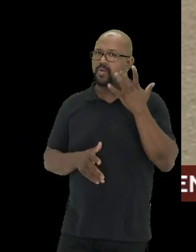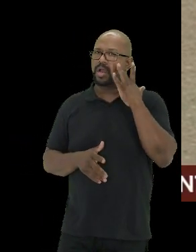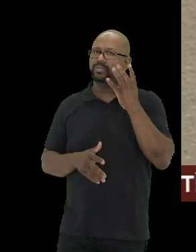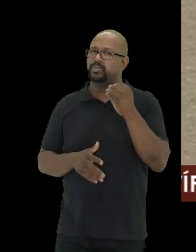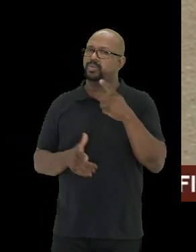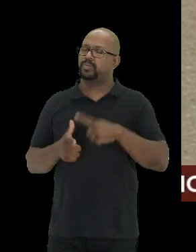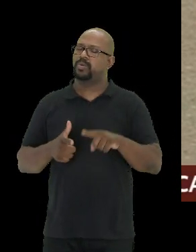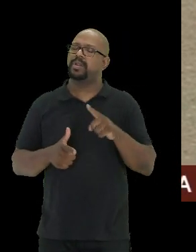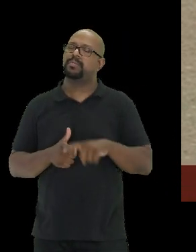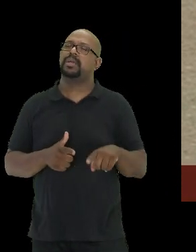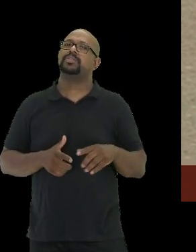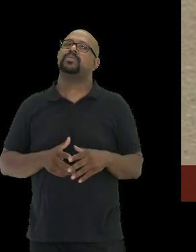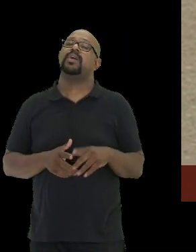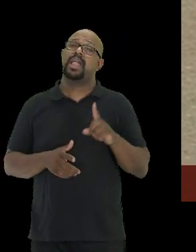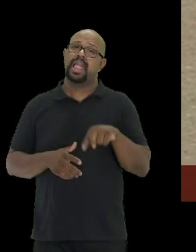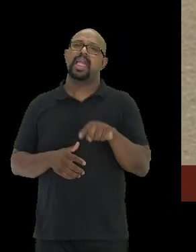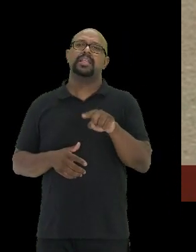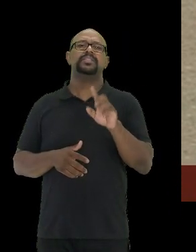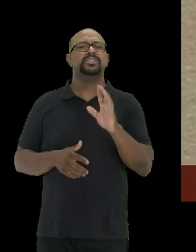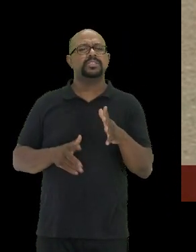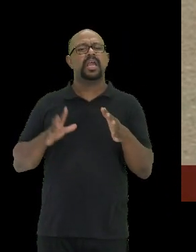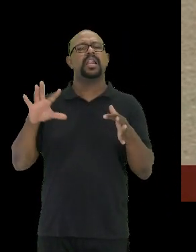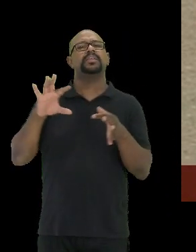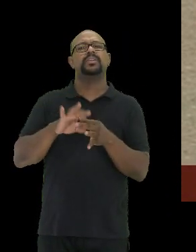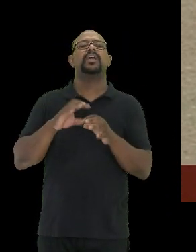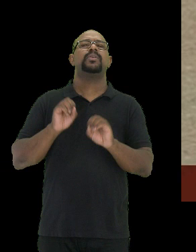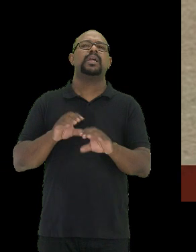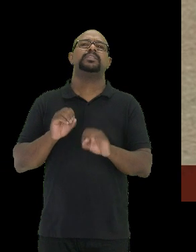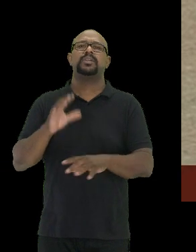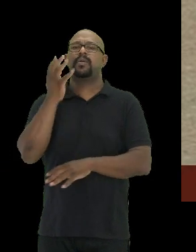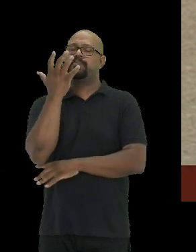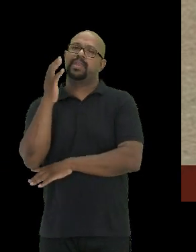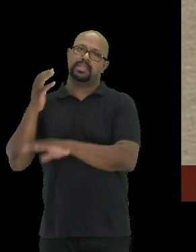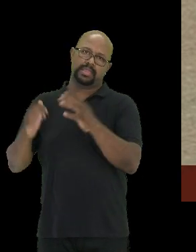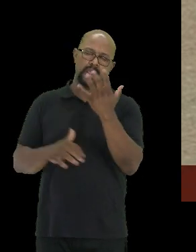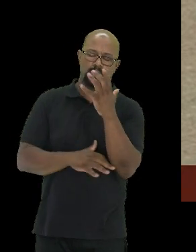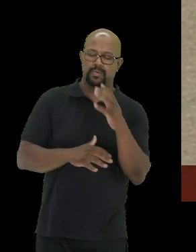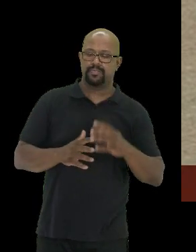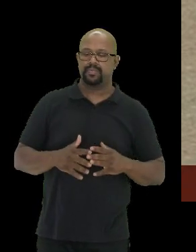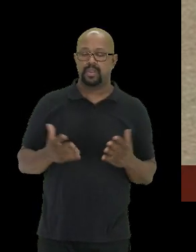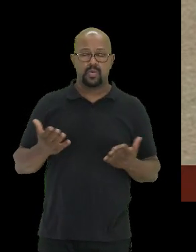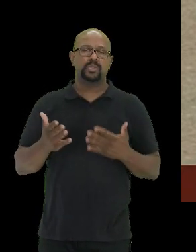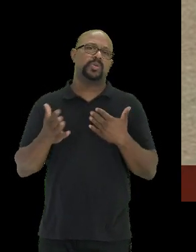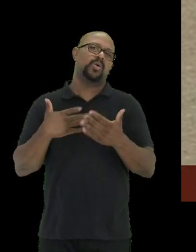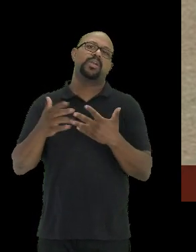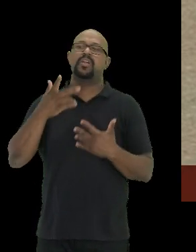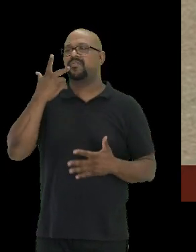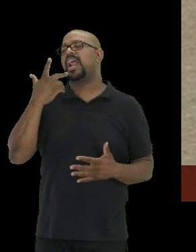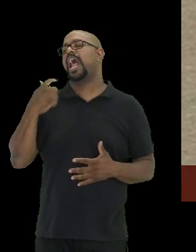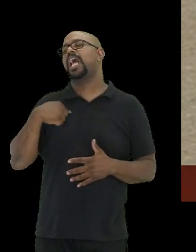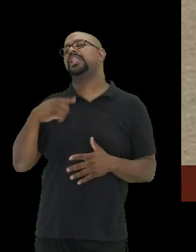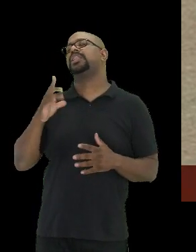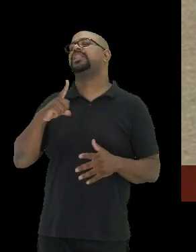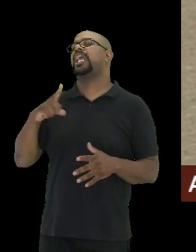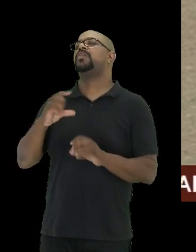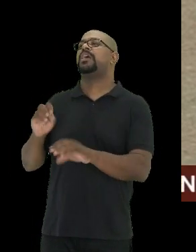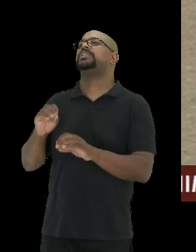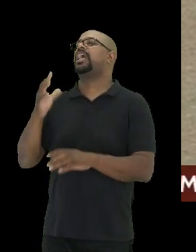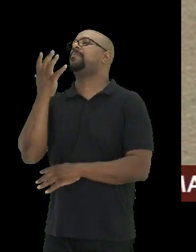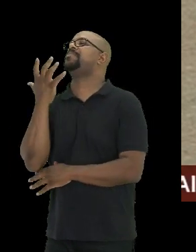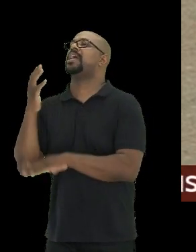problemático é exatamente já em relação à educação ambiental. Hoje, qualquer um diz que faz educação ambiental,